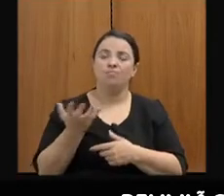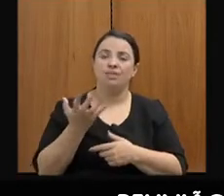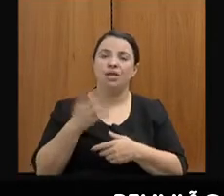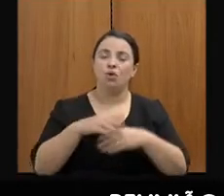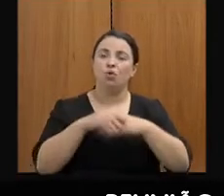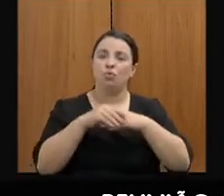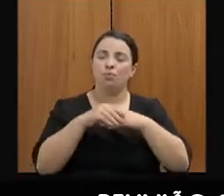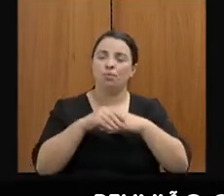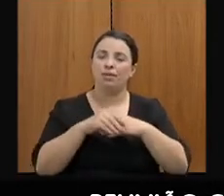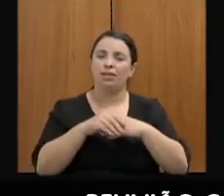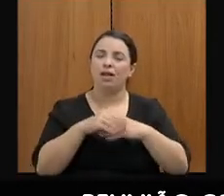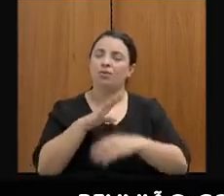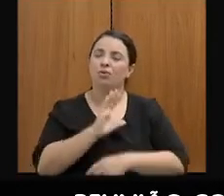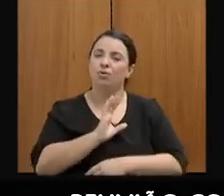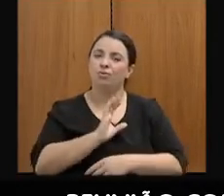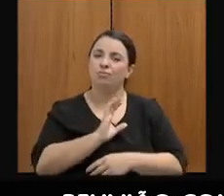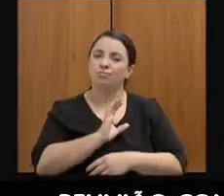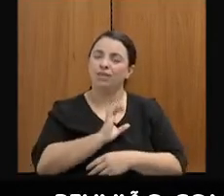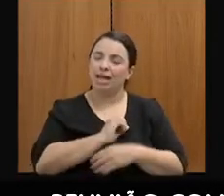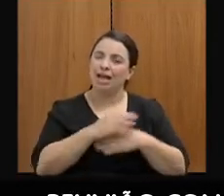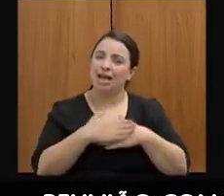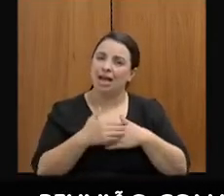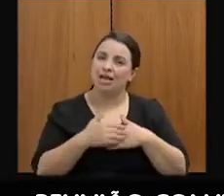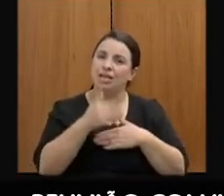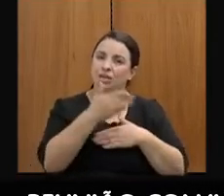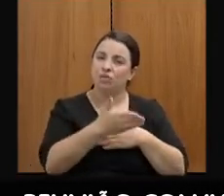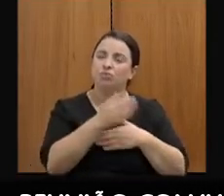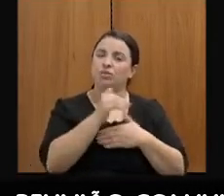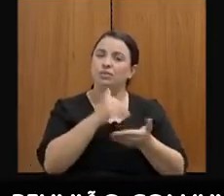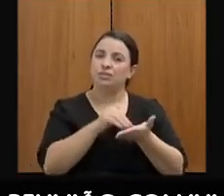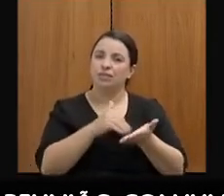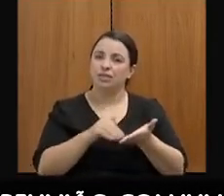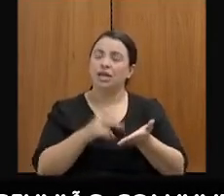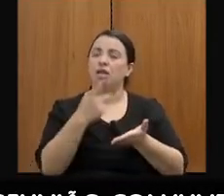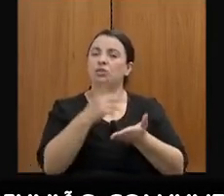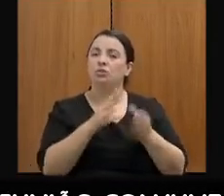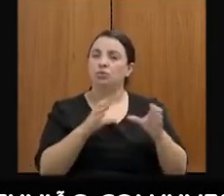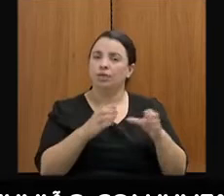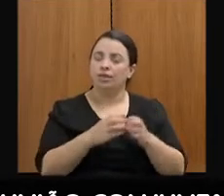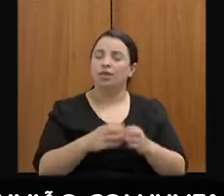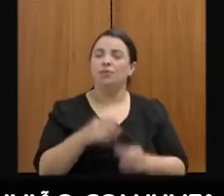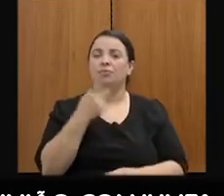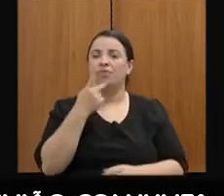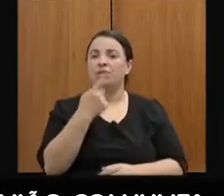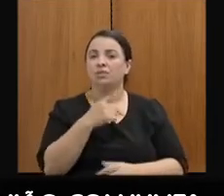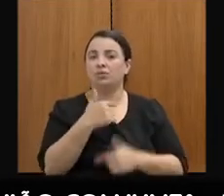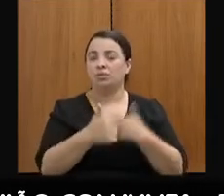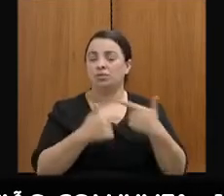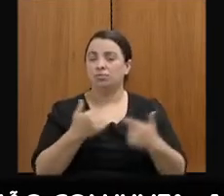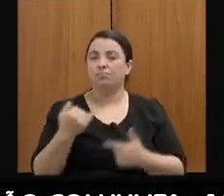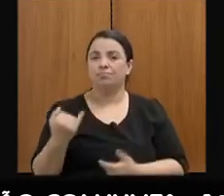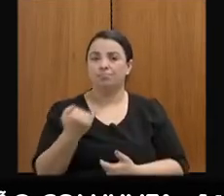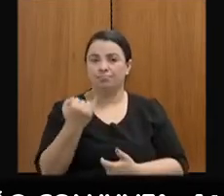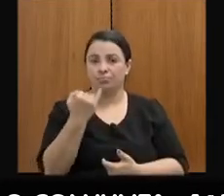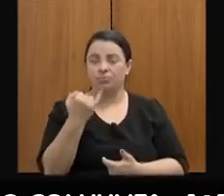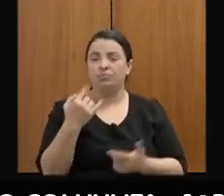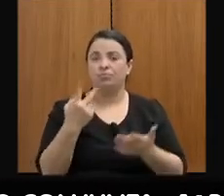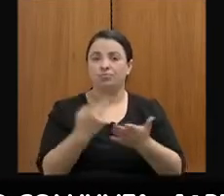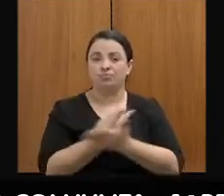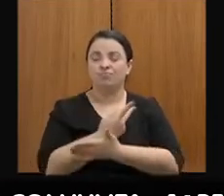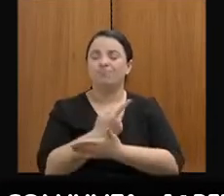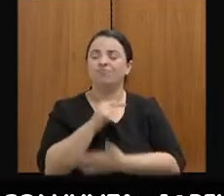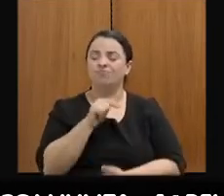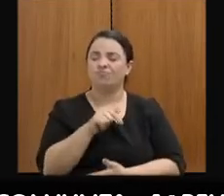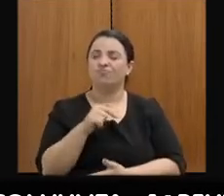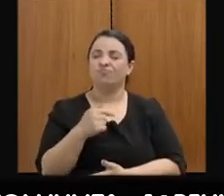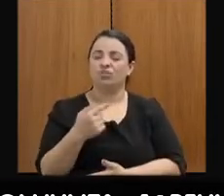secretário Gustavo Barbosa e toda a equipe dele, dizer do trabalho importante que vem sendo feito e diferenciado.